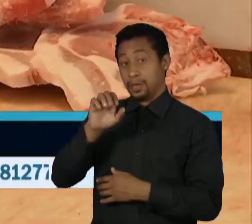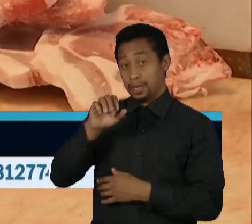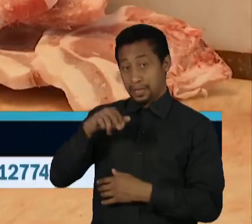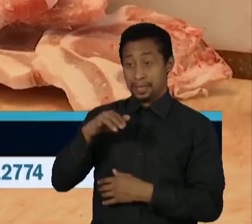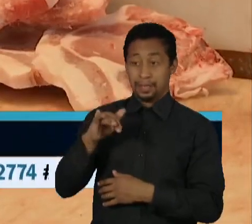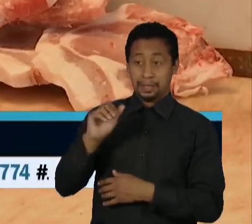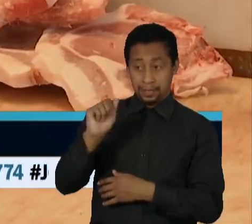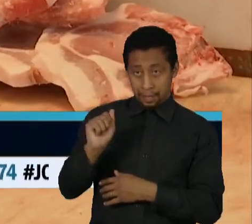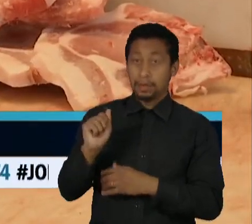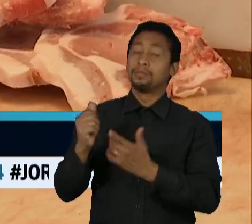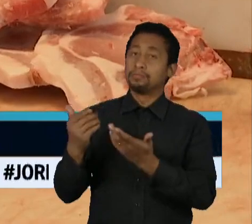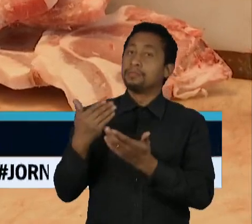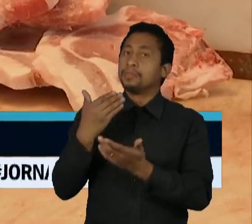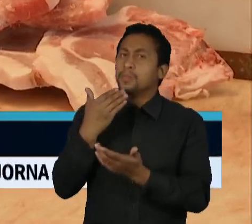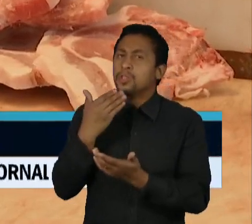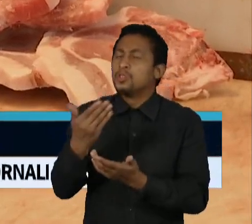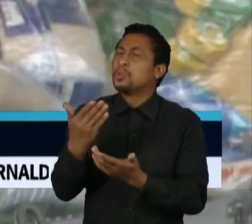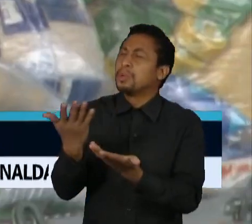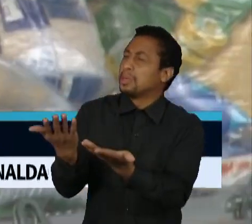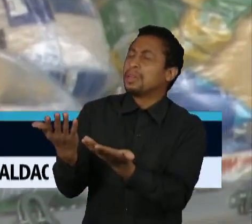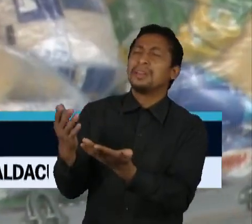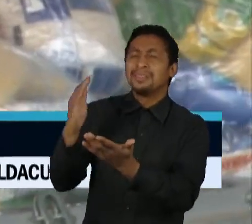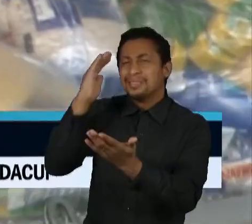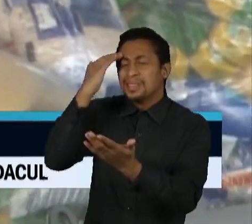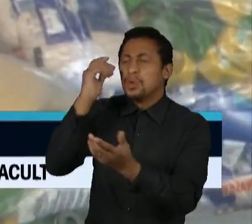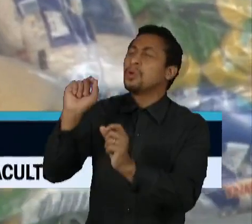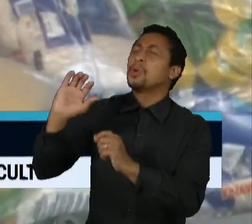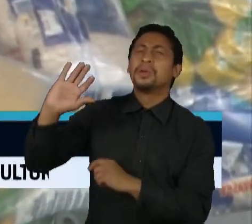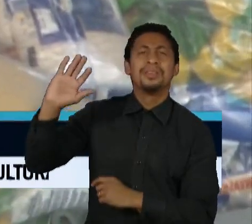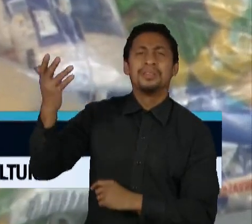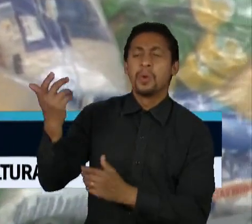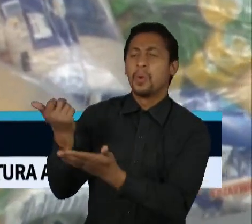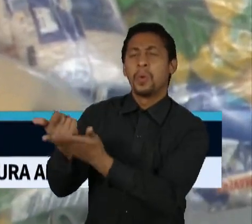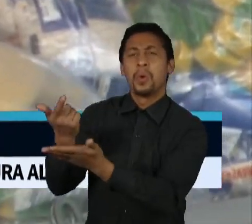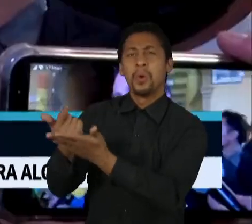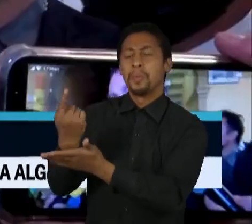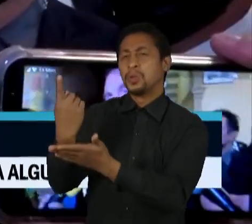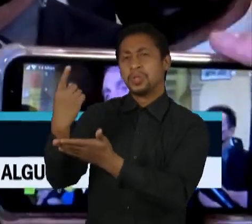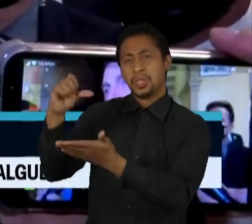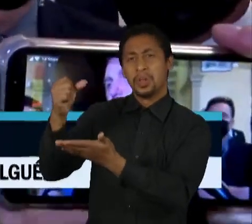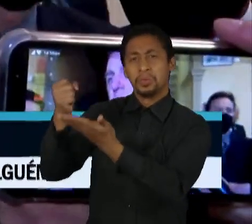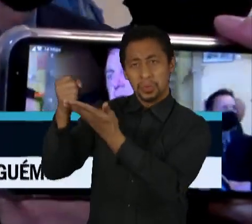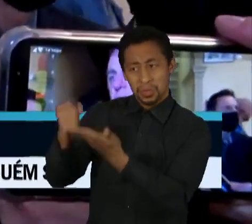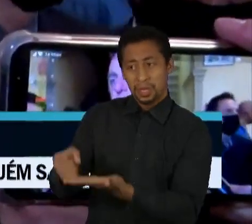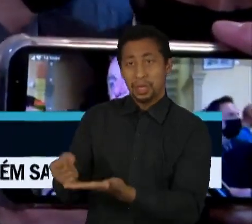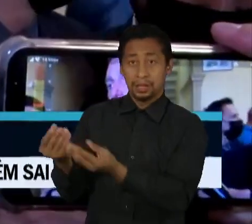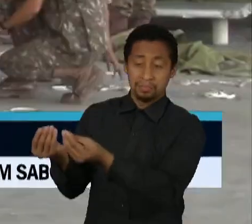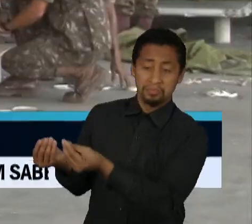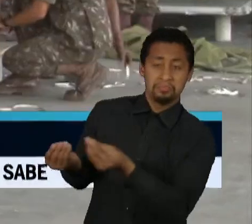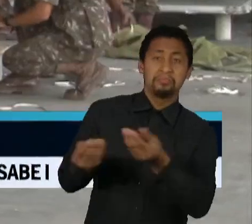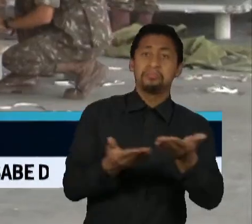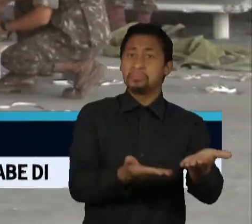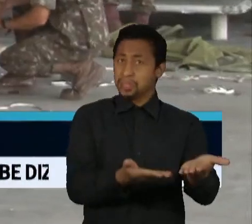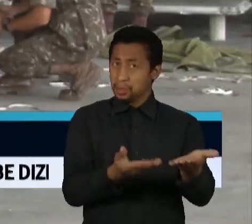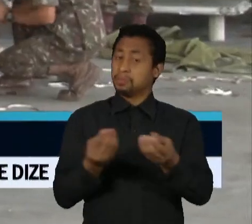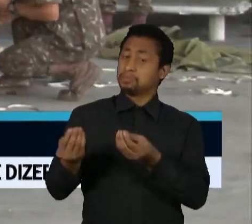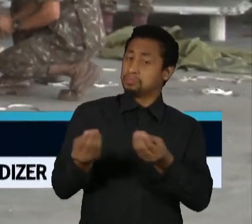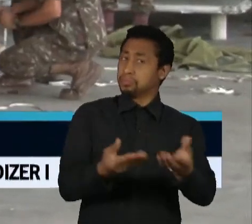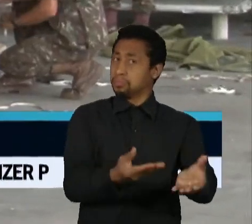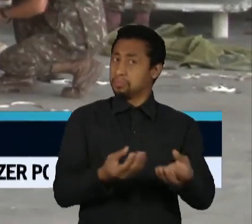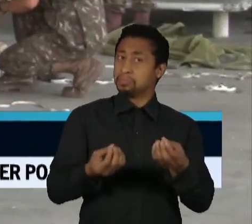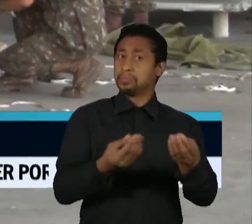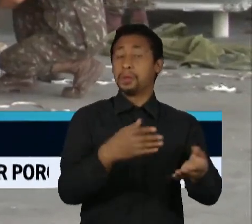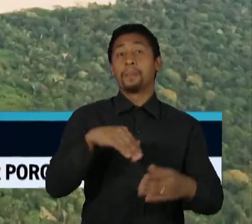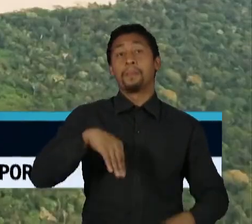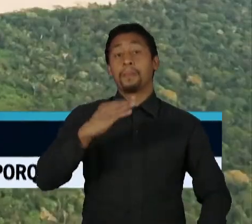a compra das 19 toneladas de bisteca que deveriam estar nas cestas básicas que o governo Bolsonaro enviou para os mais de